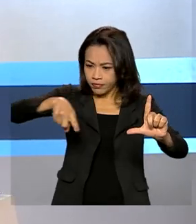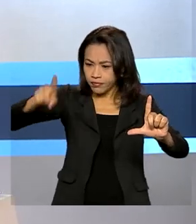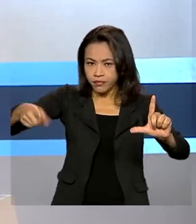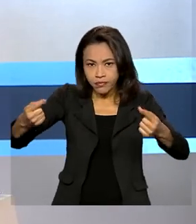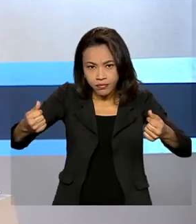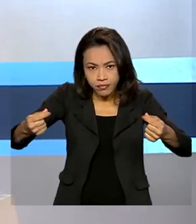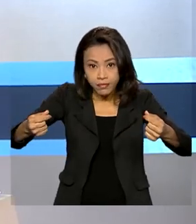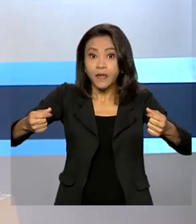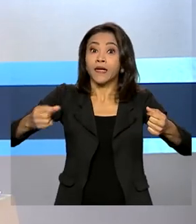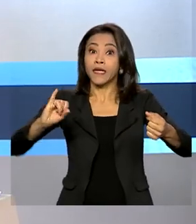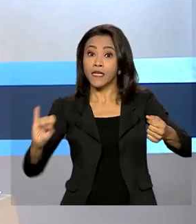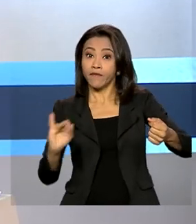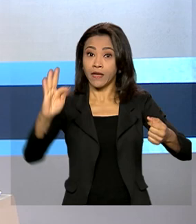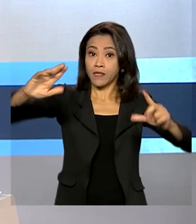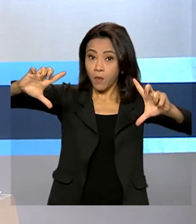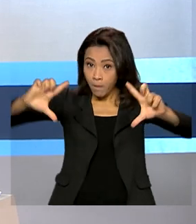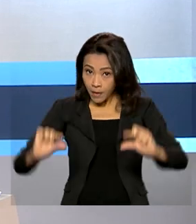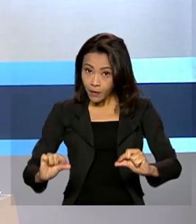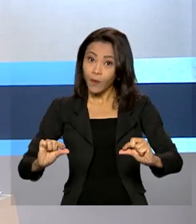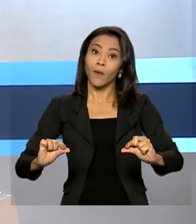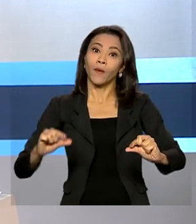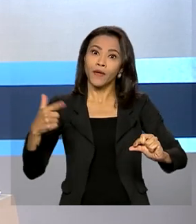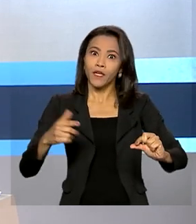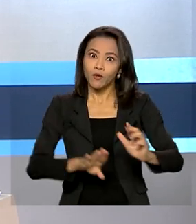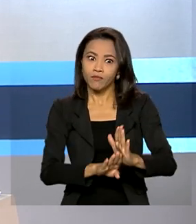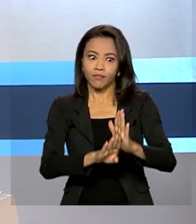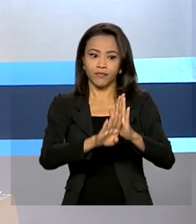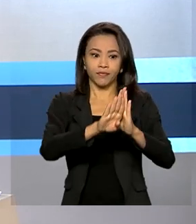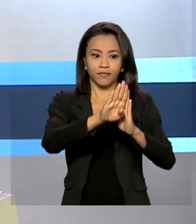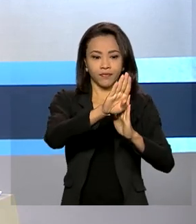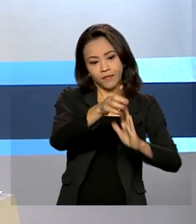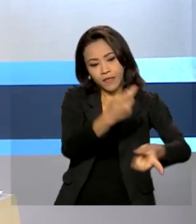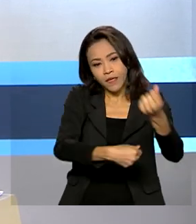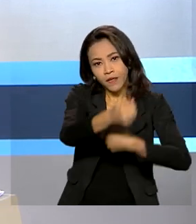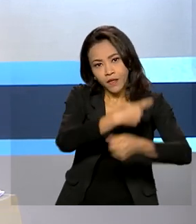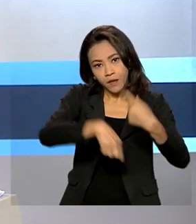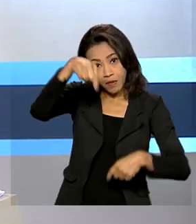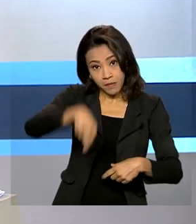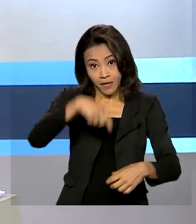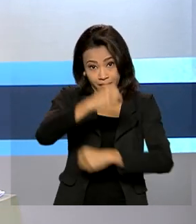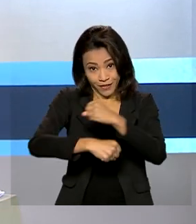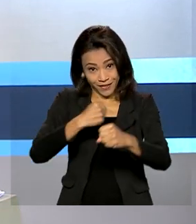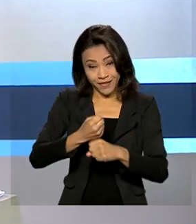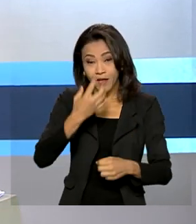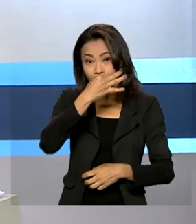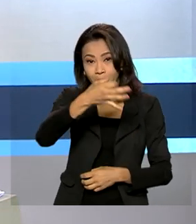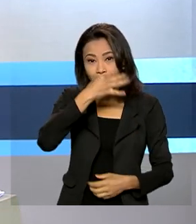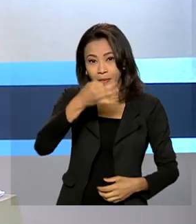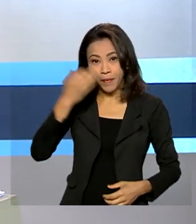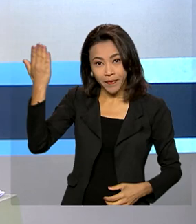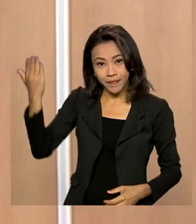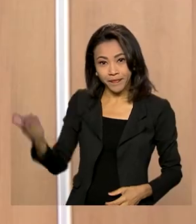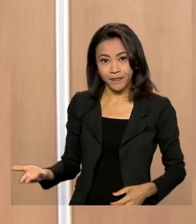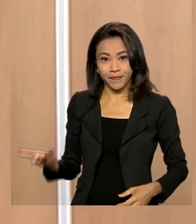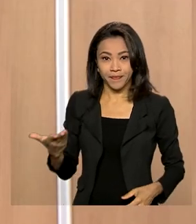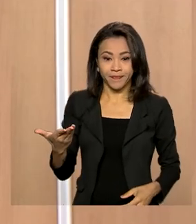inflação menor e um crescimento maior da economia para este ano. Quem comenta é Ricardo Caldas.